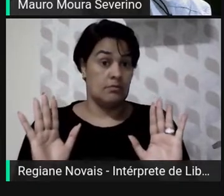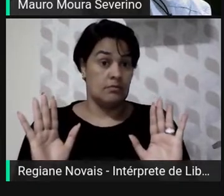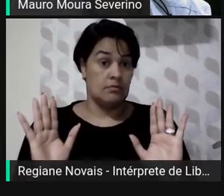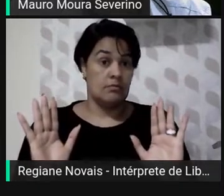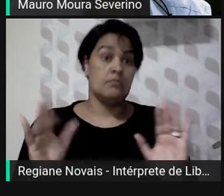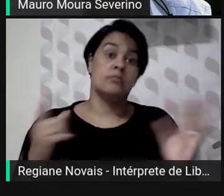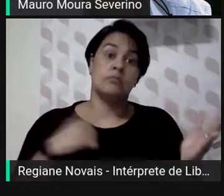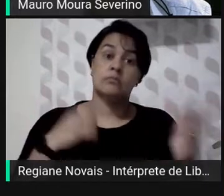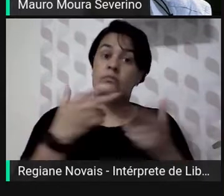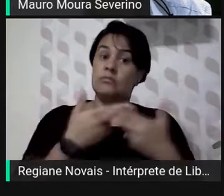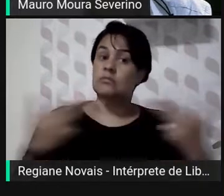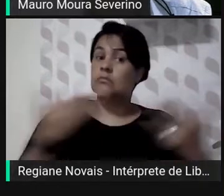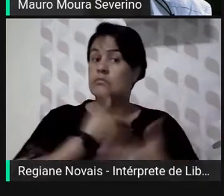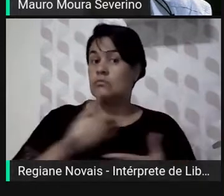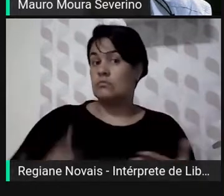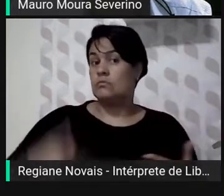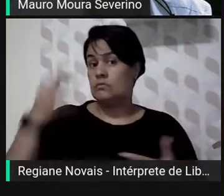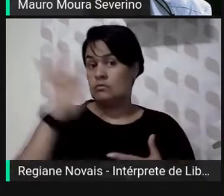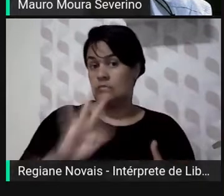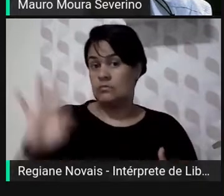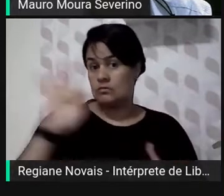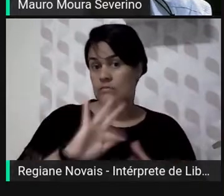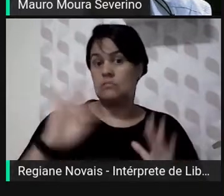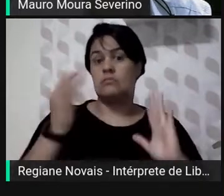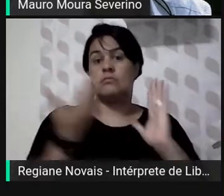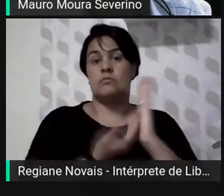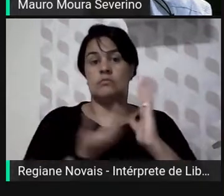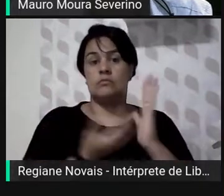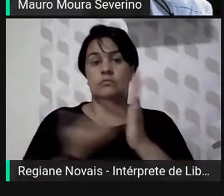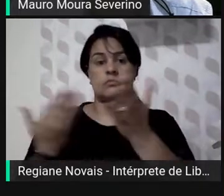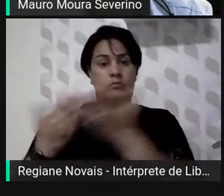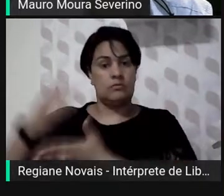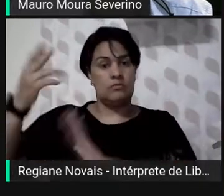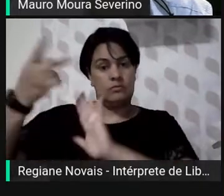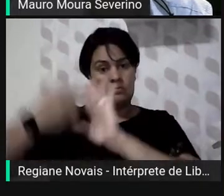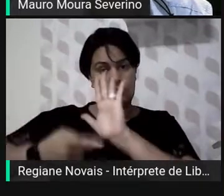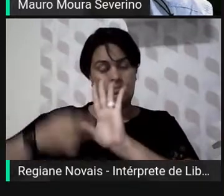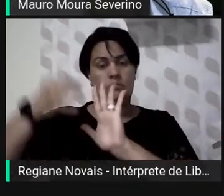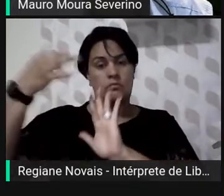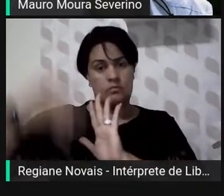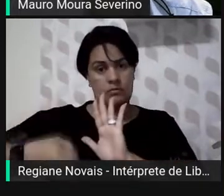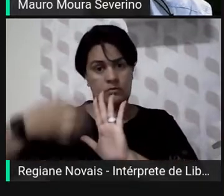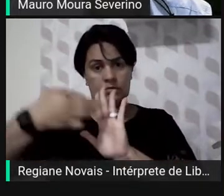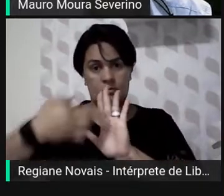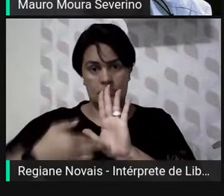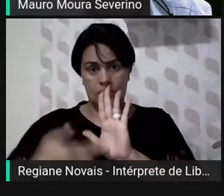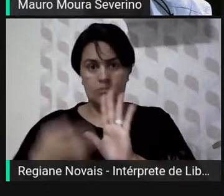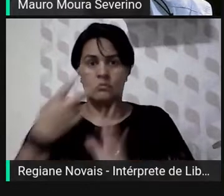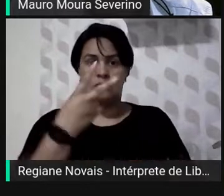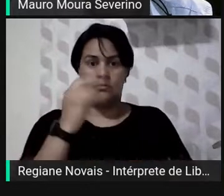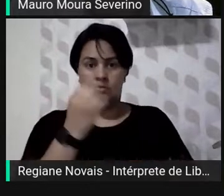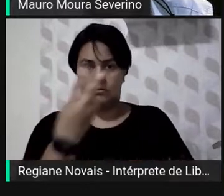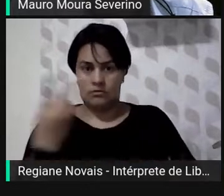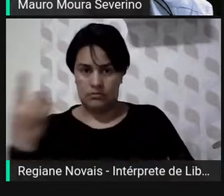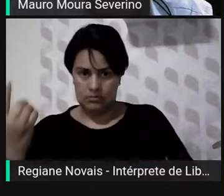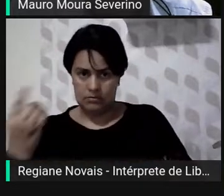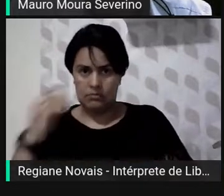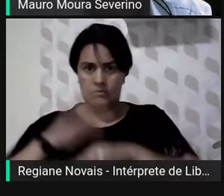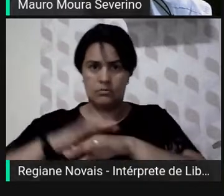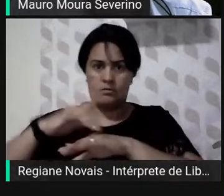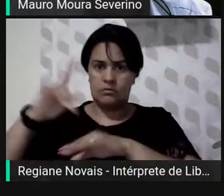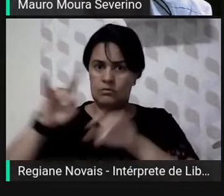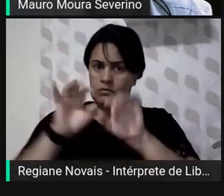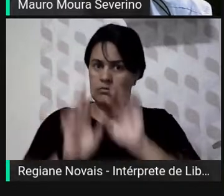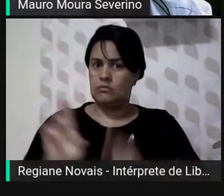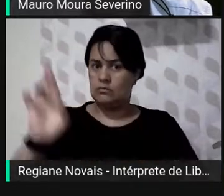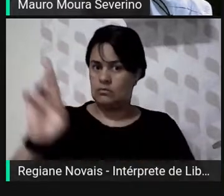federal, a Câmara regulamentou em 2021 o mediato da mesa e criou o